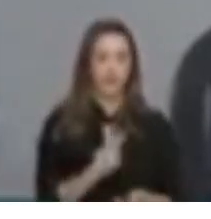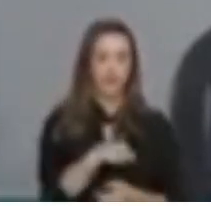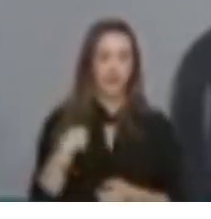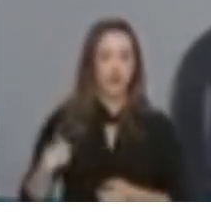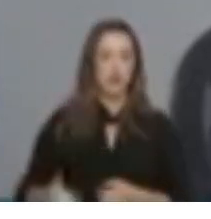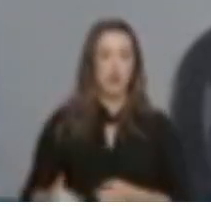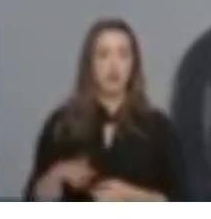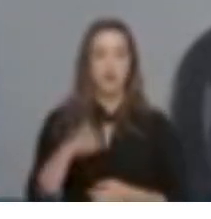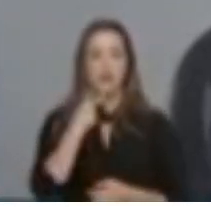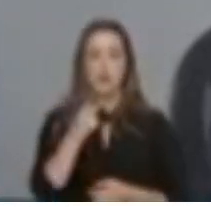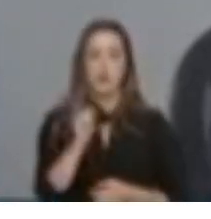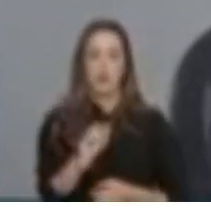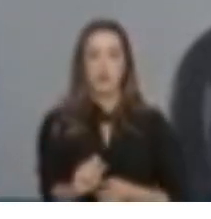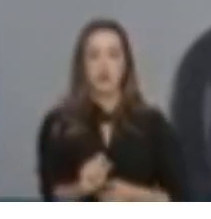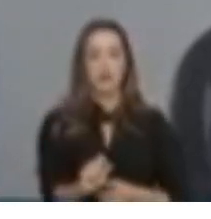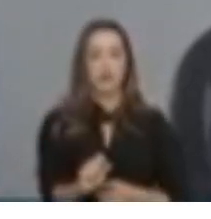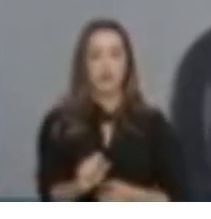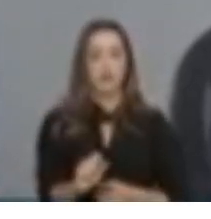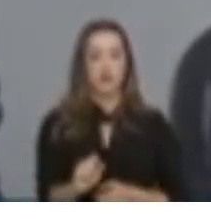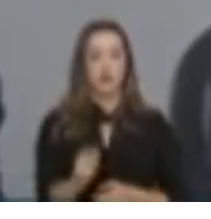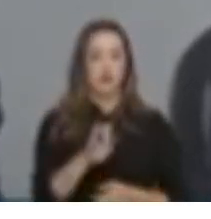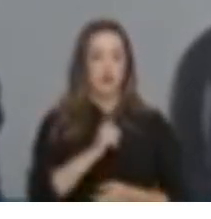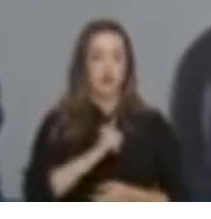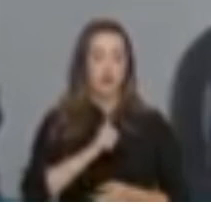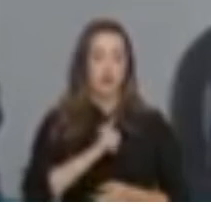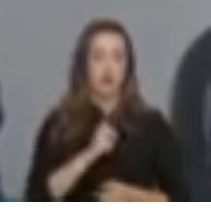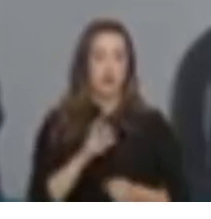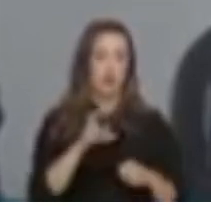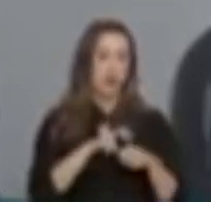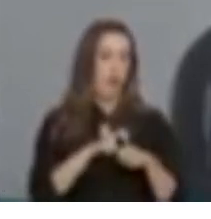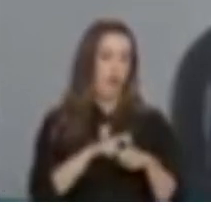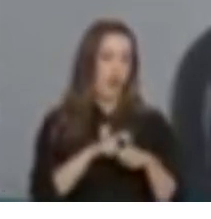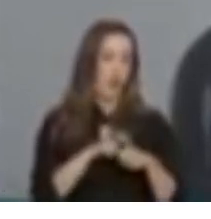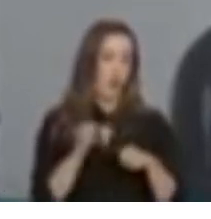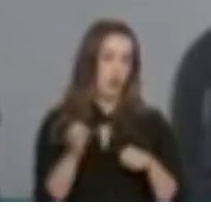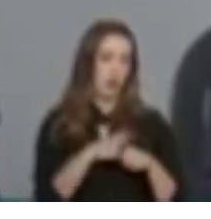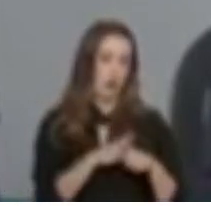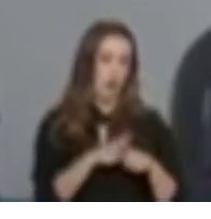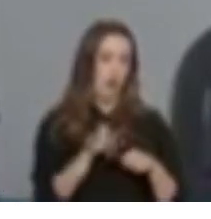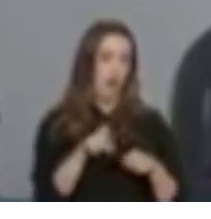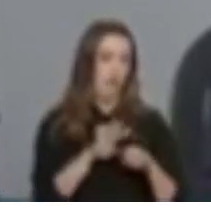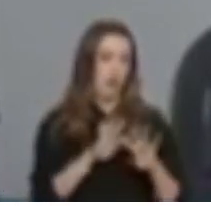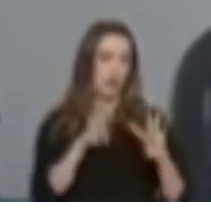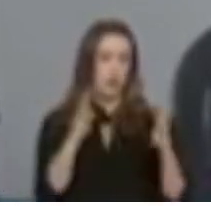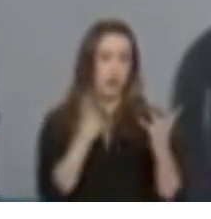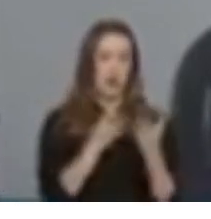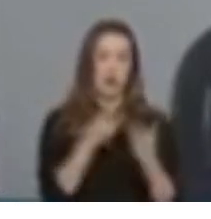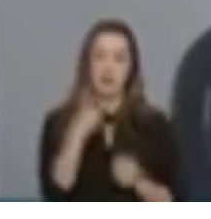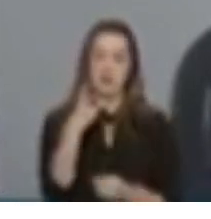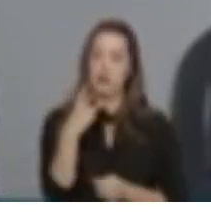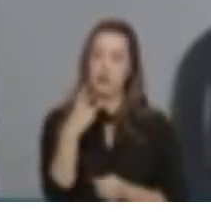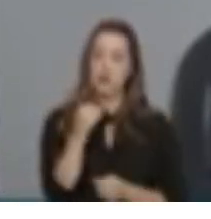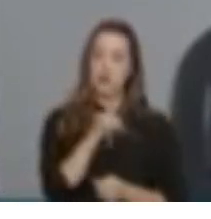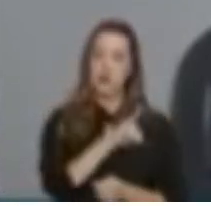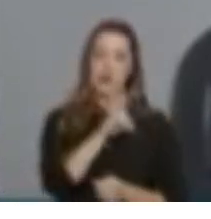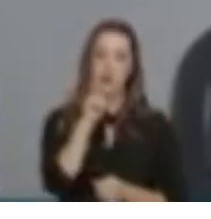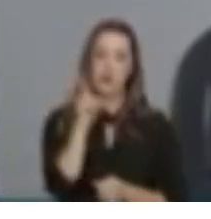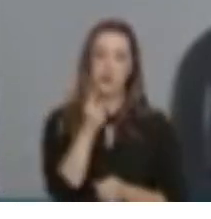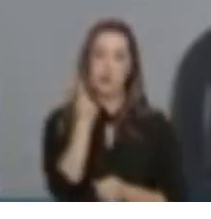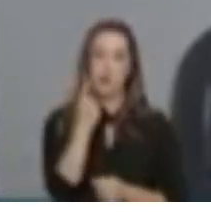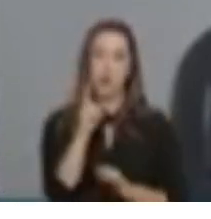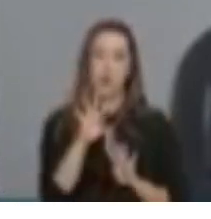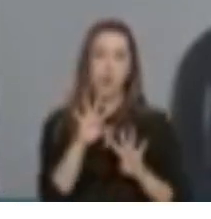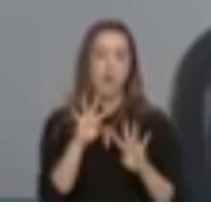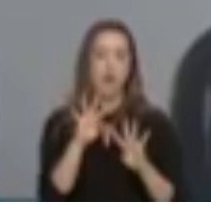China era que eles tinham um vírus novo, que fizeram uma quarentena de 30 dias em uma determinada